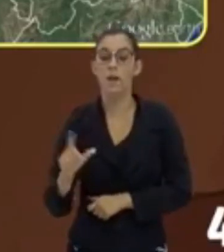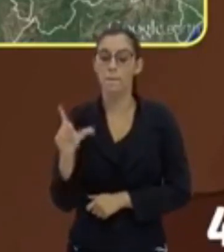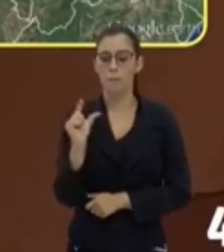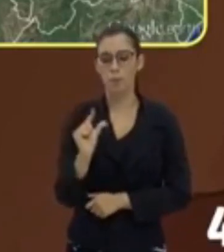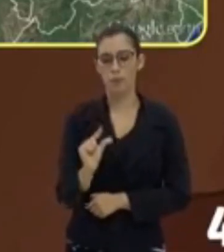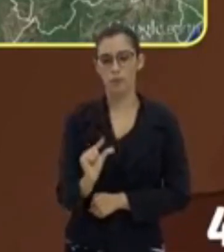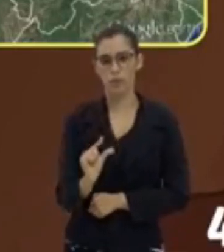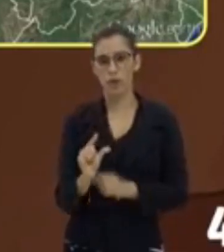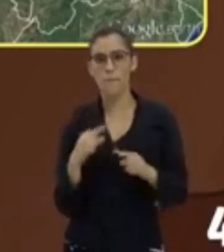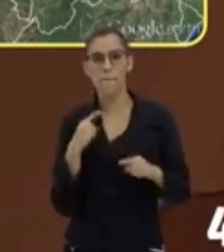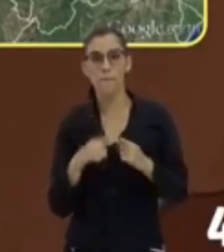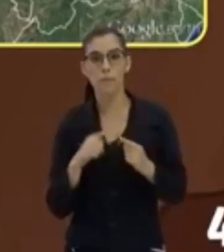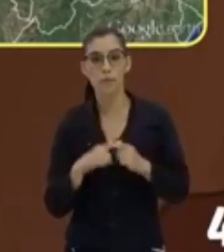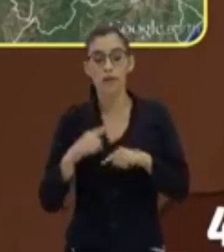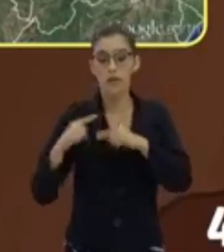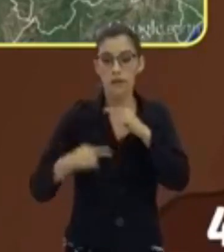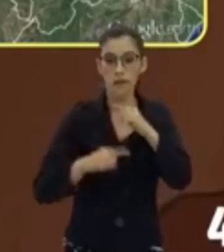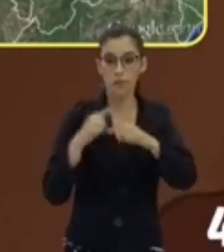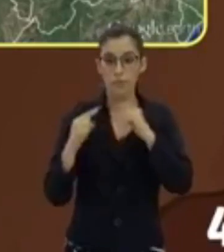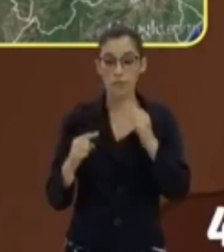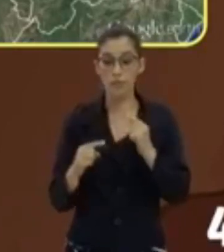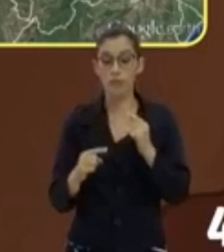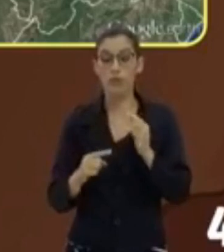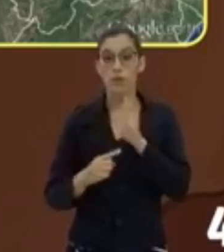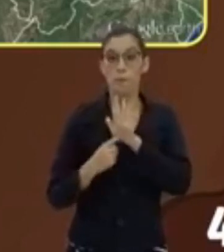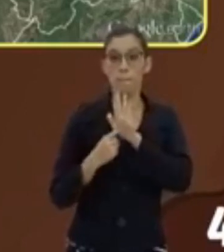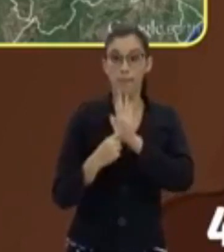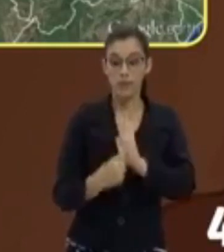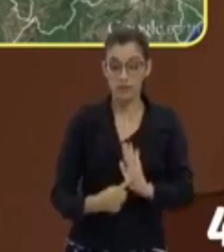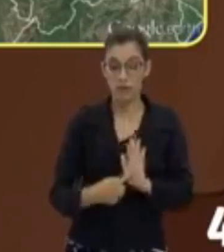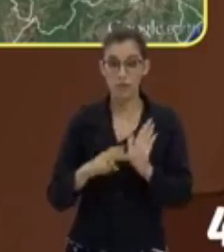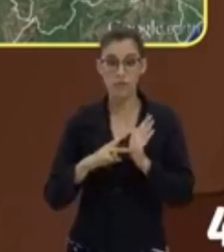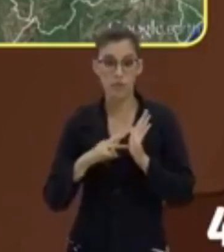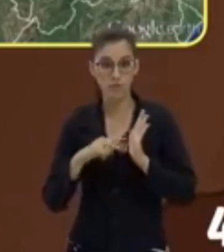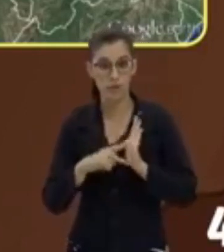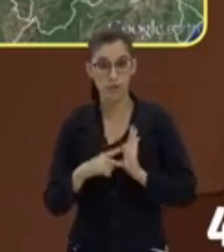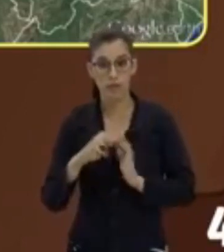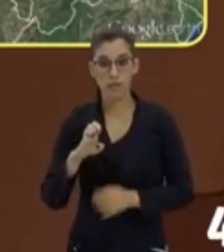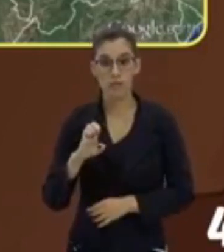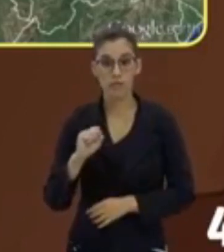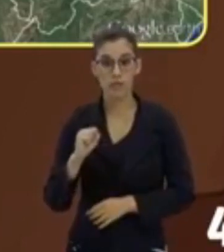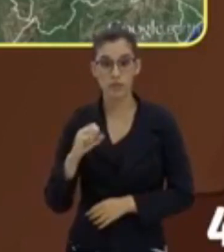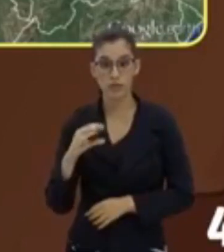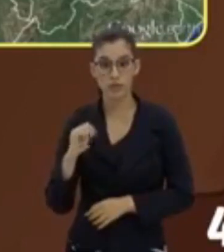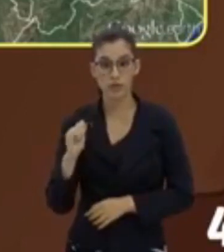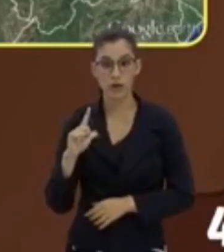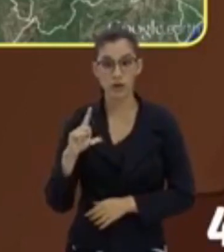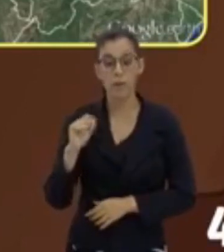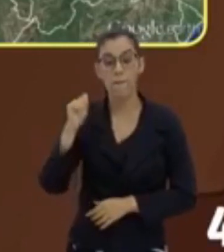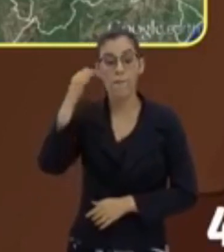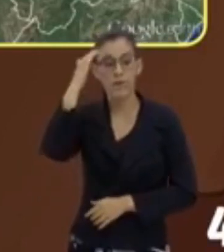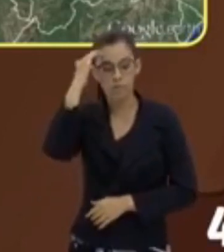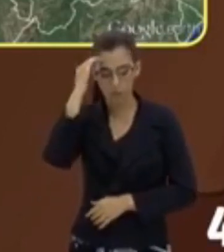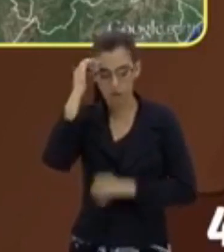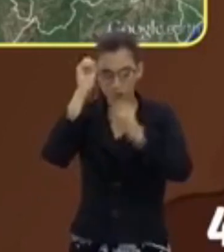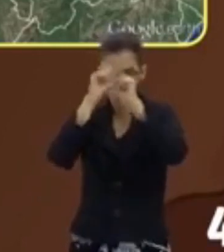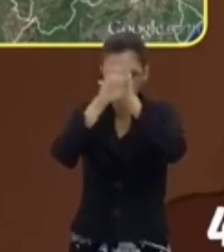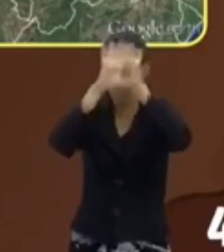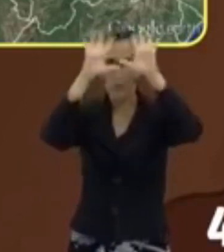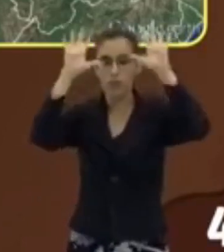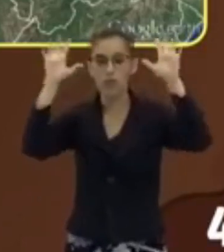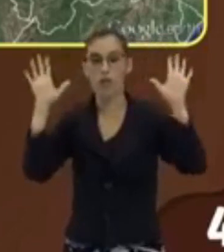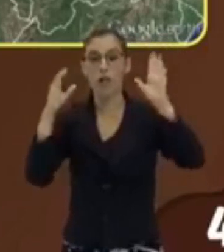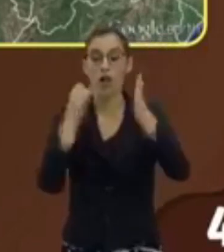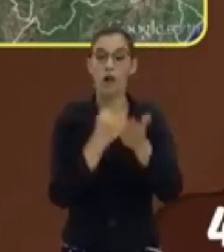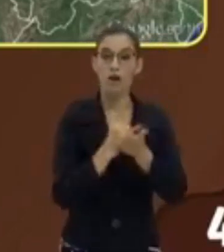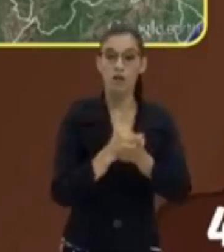porque depois eu vou te mostrar o significado de escala pequena para tu compreender isso melhor. Bom, lá na introdução da nossa aula, eu te disse que